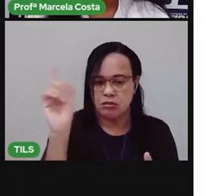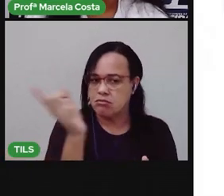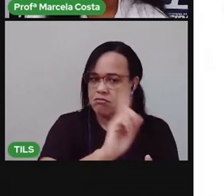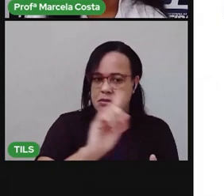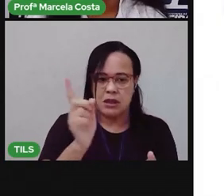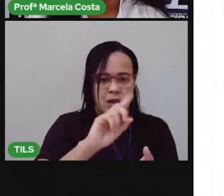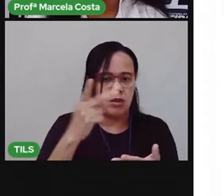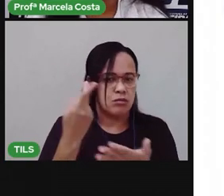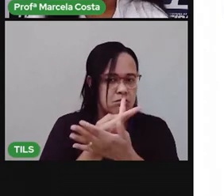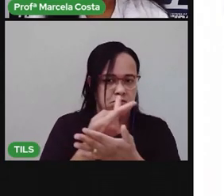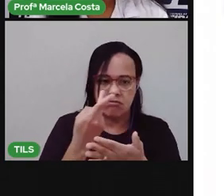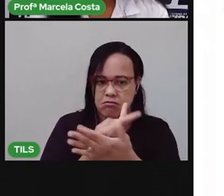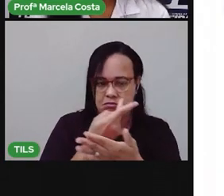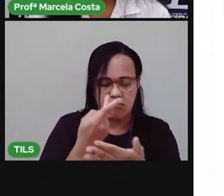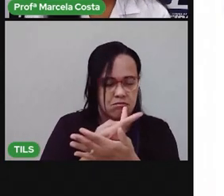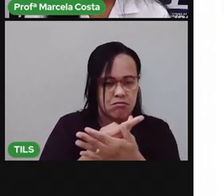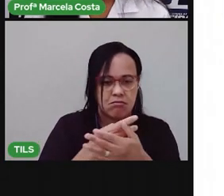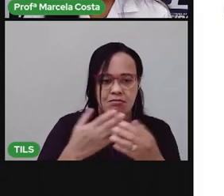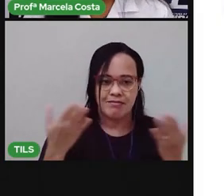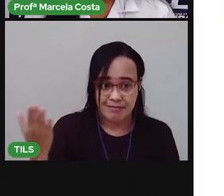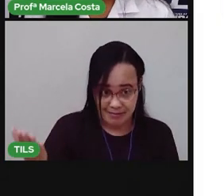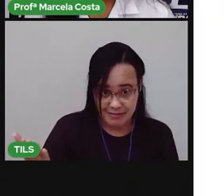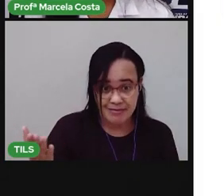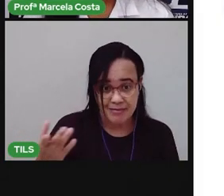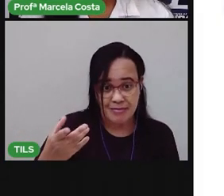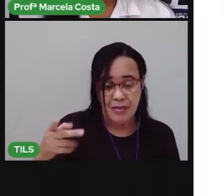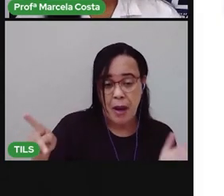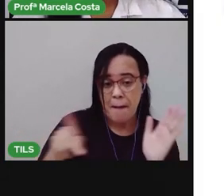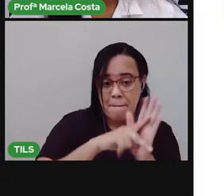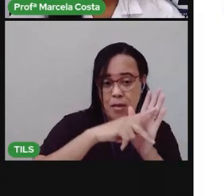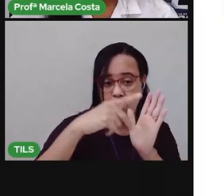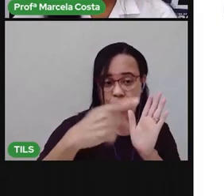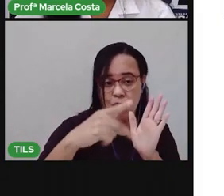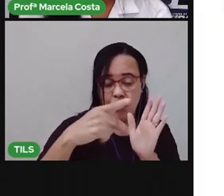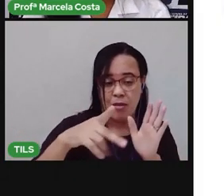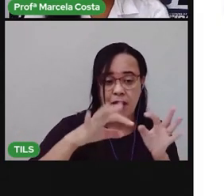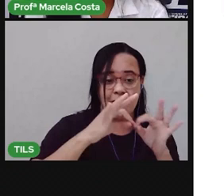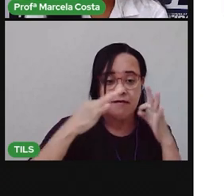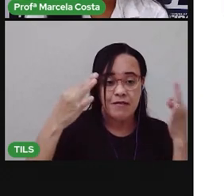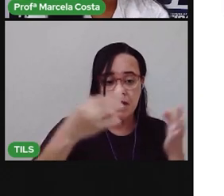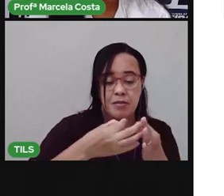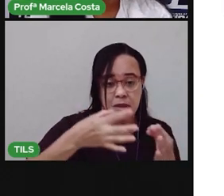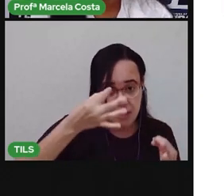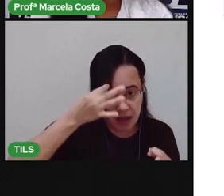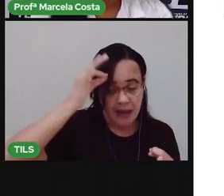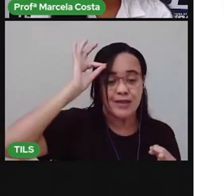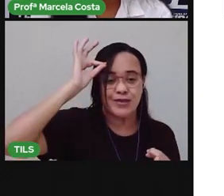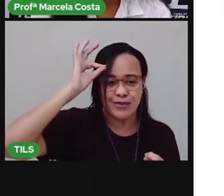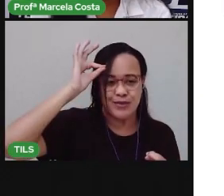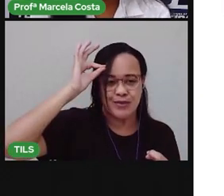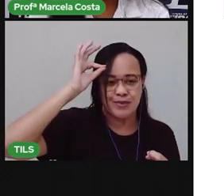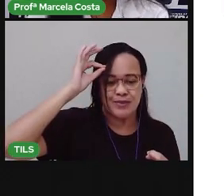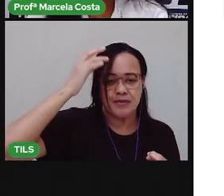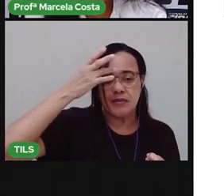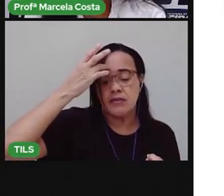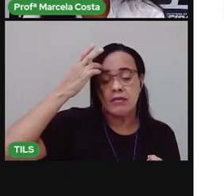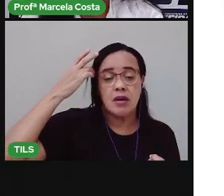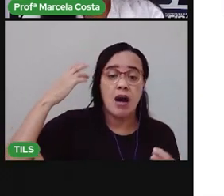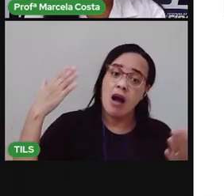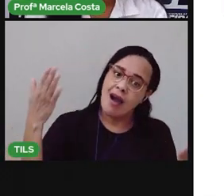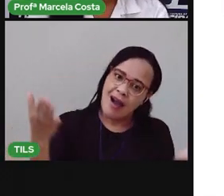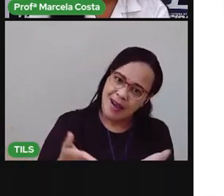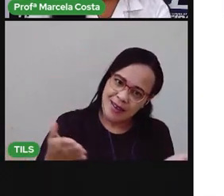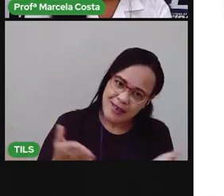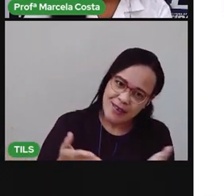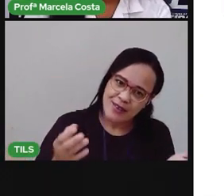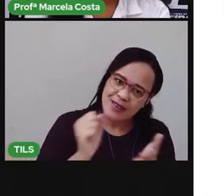Agora, crianças, eu tenho aqui uma atividade complementar, tá? Que faz parte do nosso conjunto dos desafios.